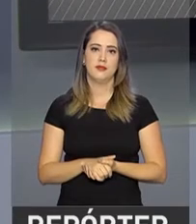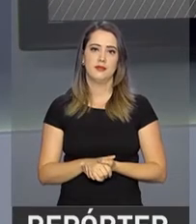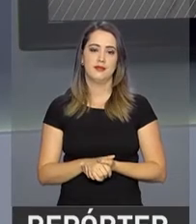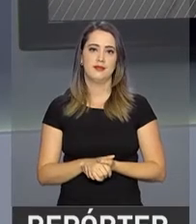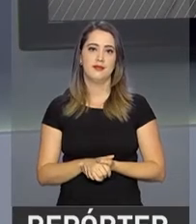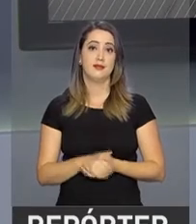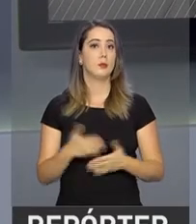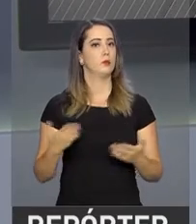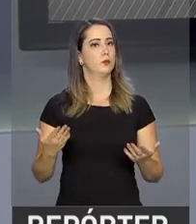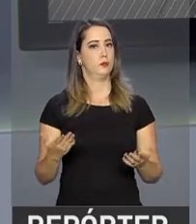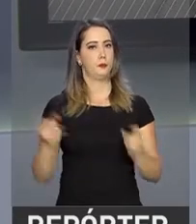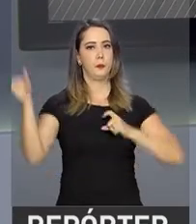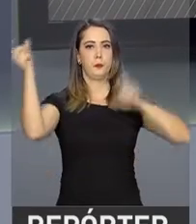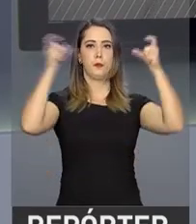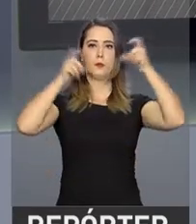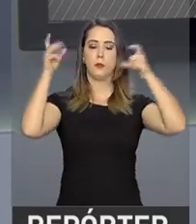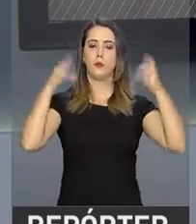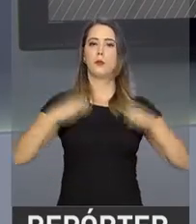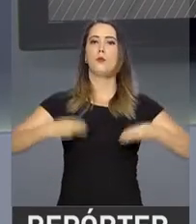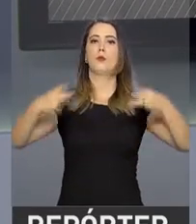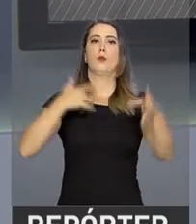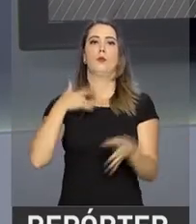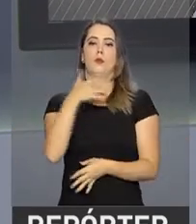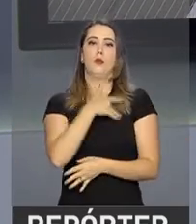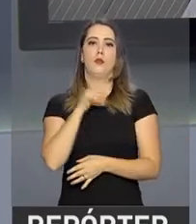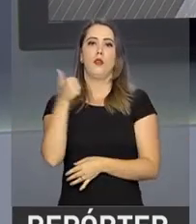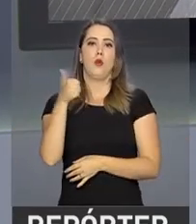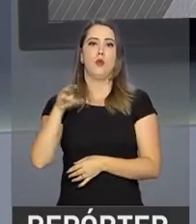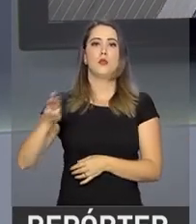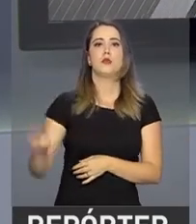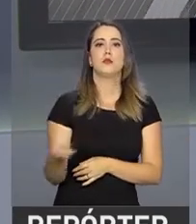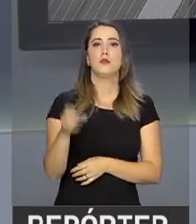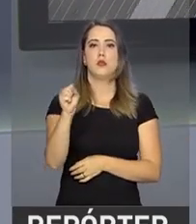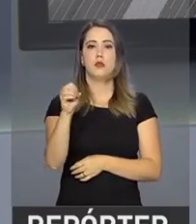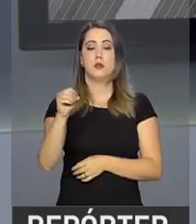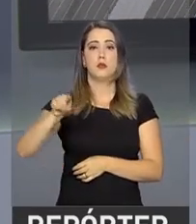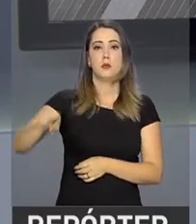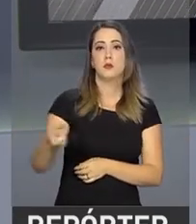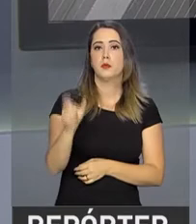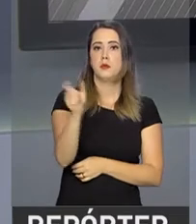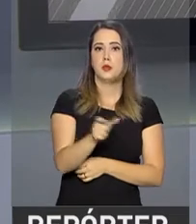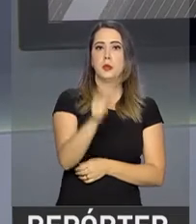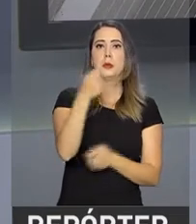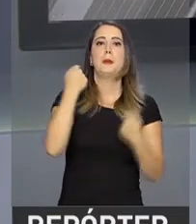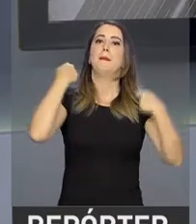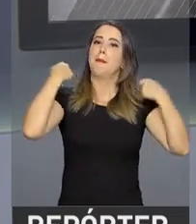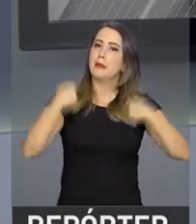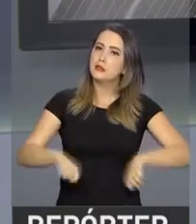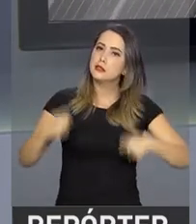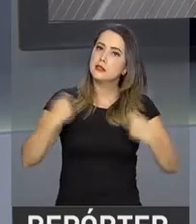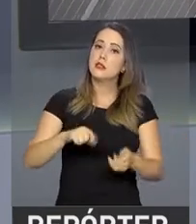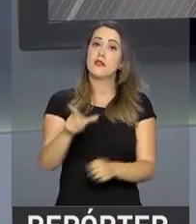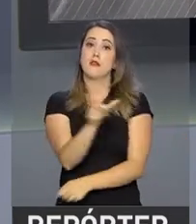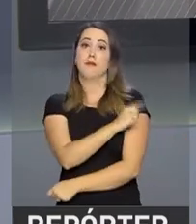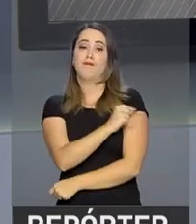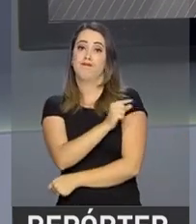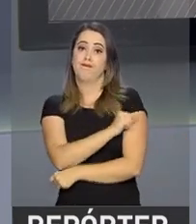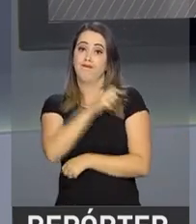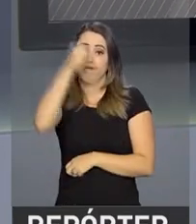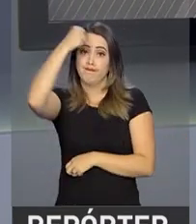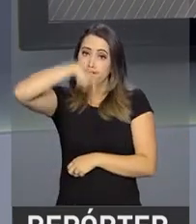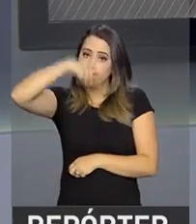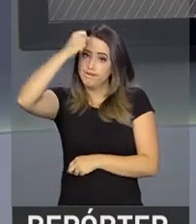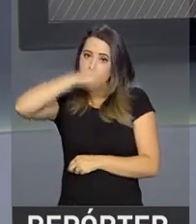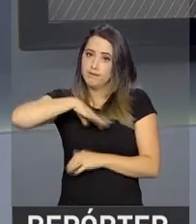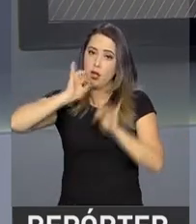E olha agora um alerta do Ministério da Saúde. Cerca de 11 milhões e 800 mil pessoas ainda precisam se vacinar contra a